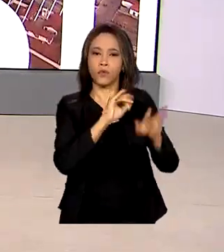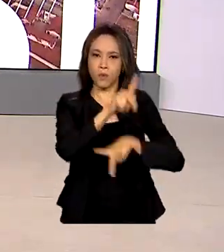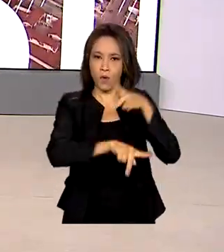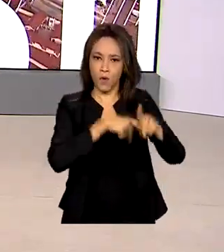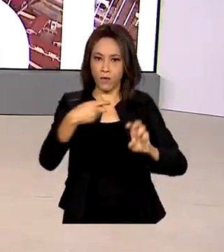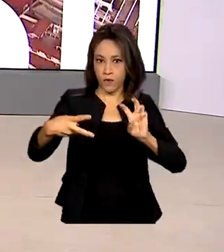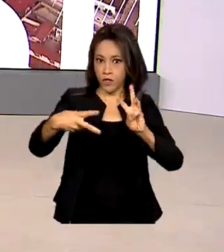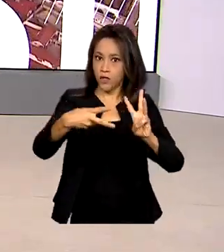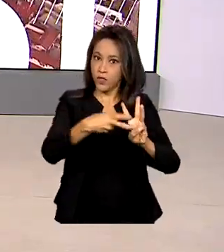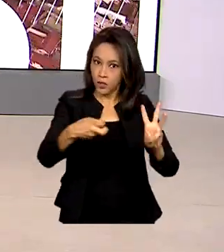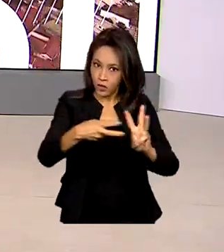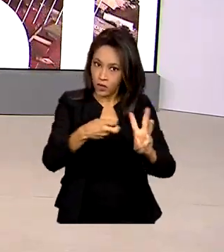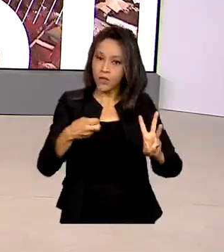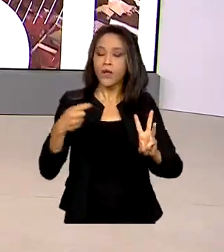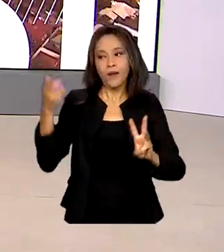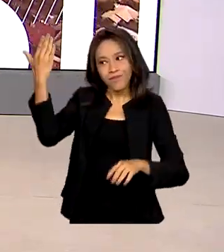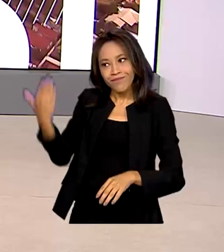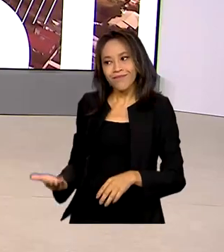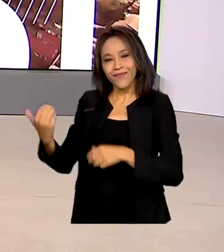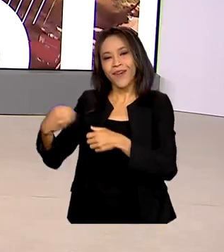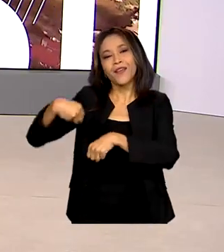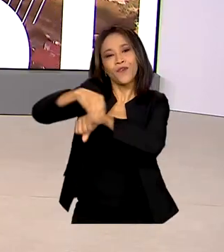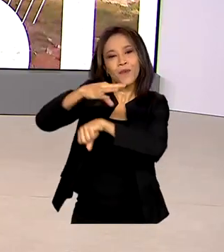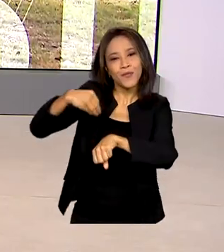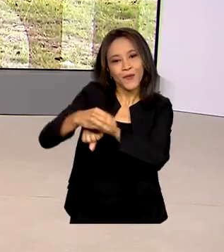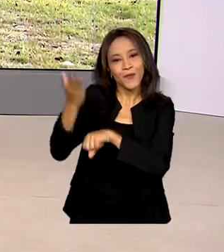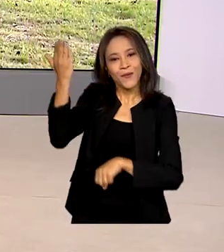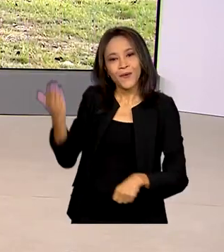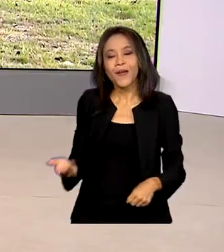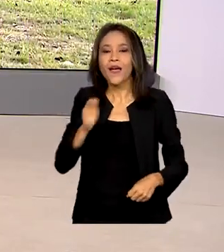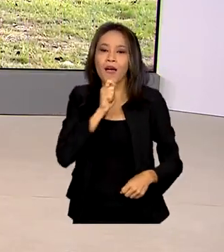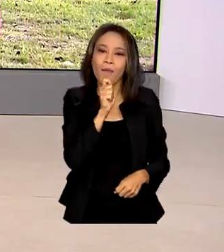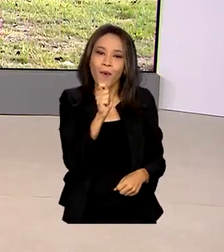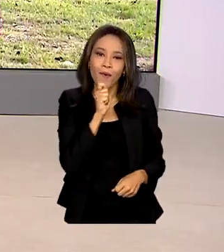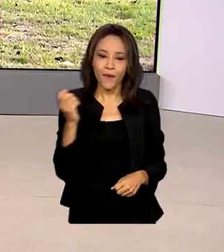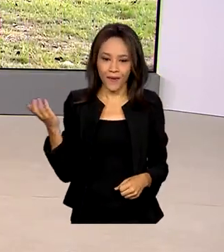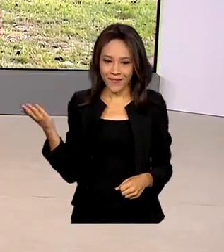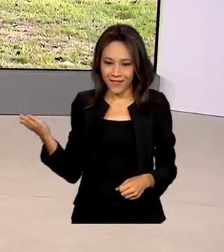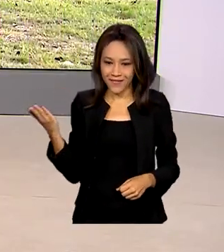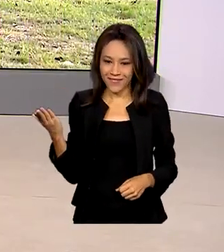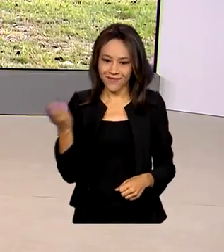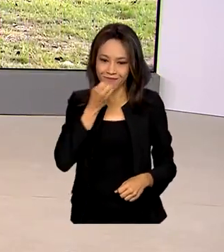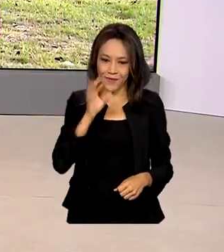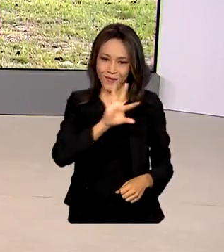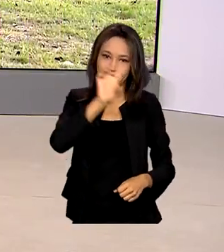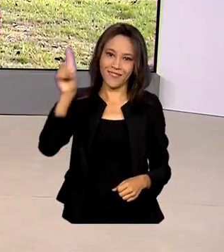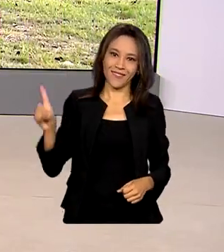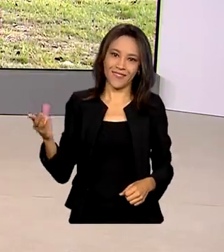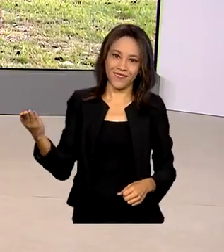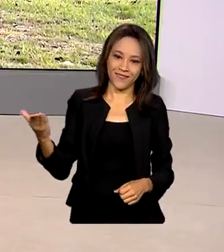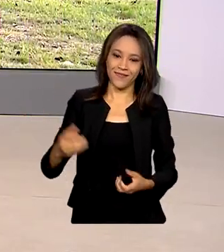e vai trazer as informações para a gente é a repórter Jéssica Gonçalves. Bom dia, Jéssica.